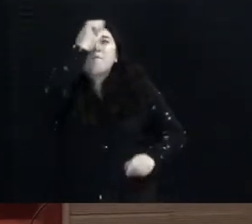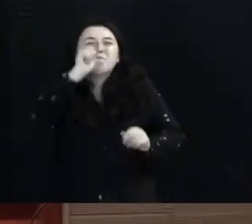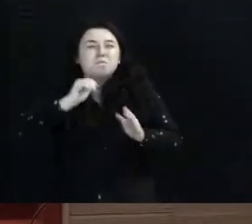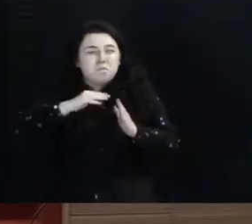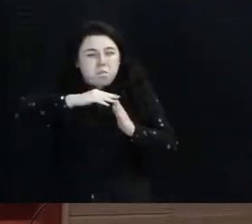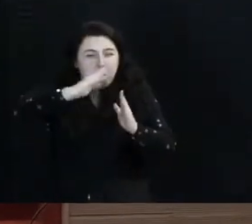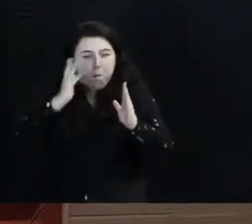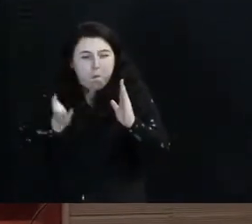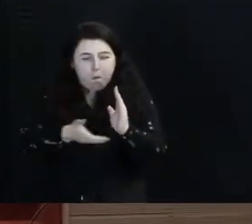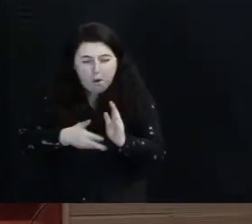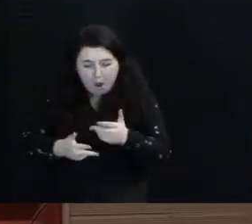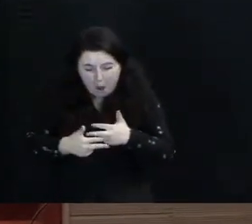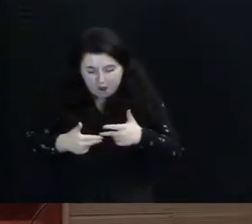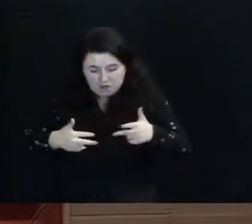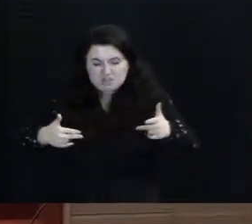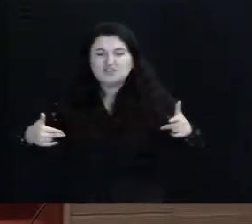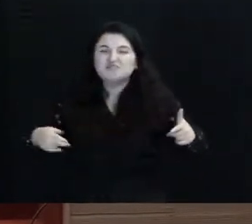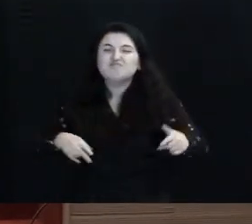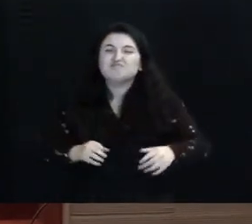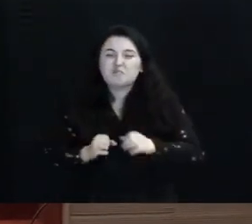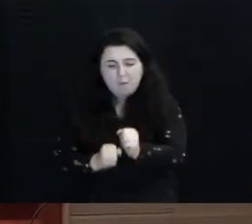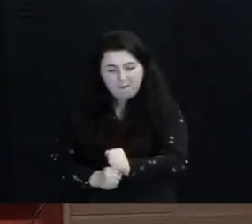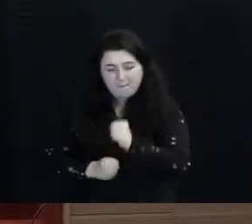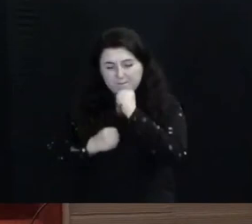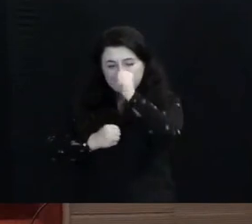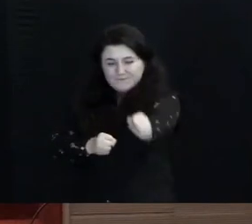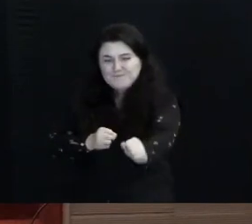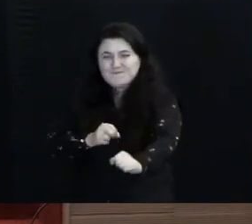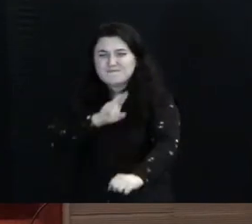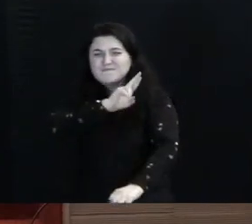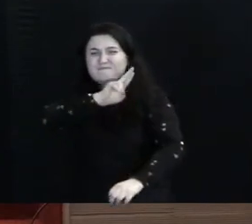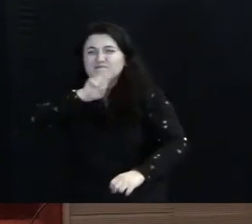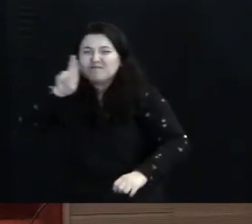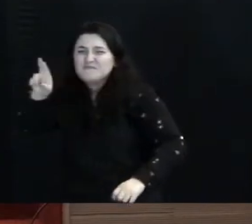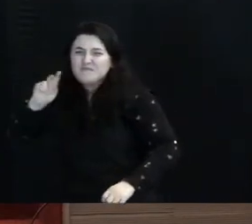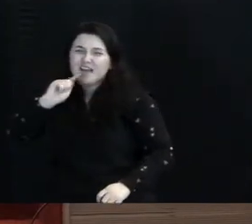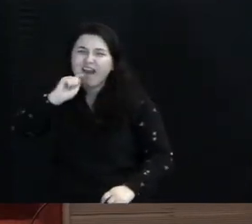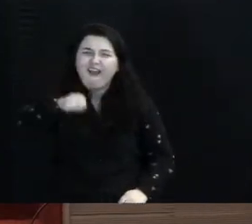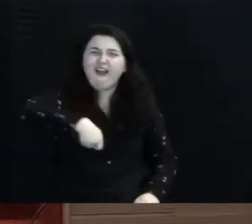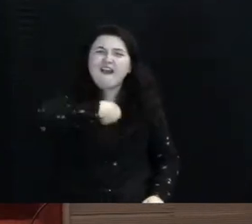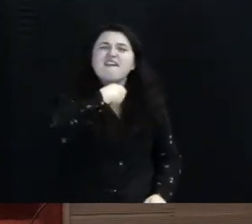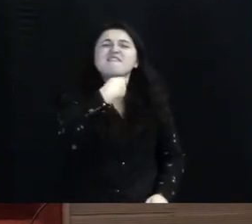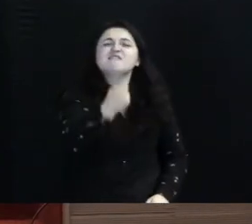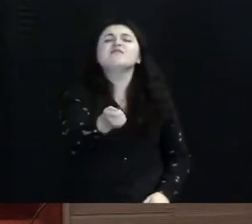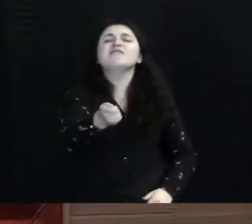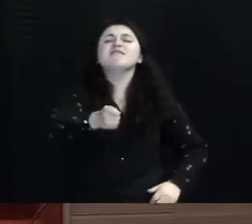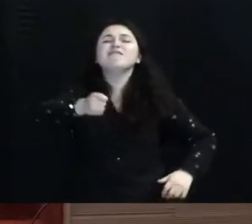tudo é Poderoso esse nome é